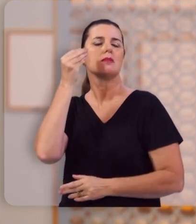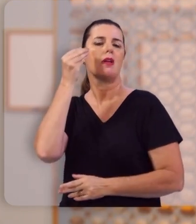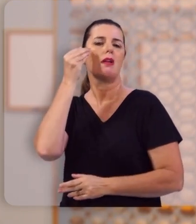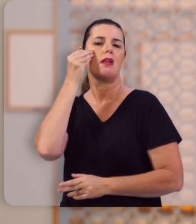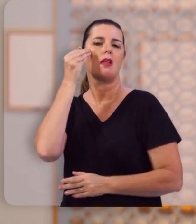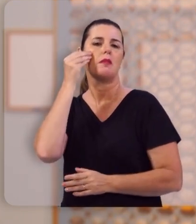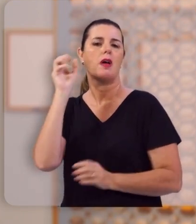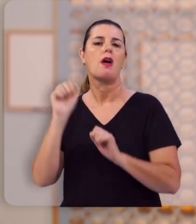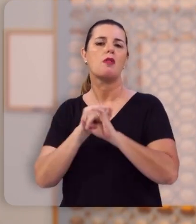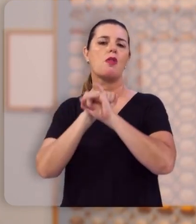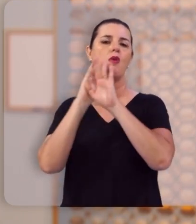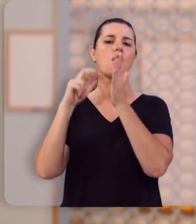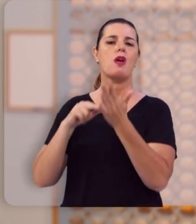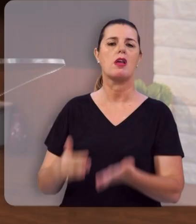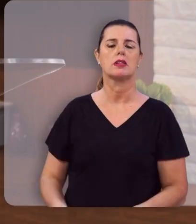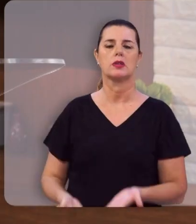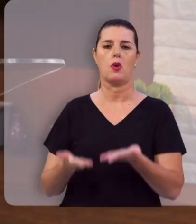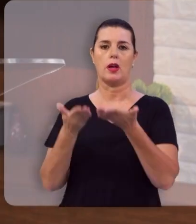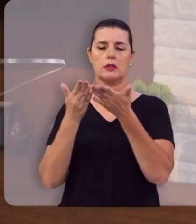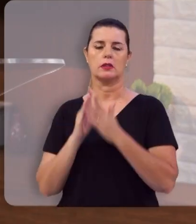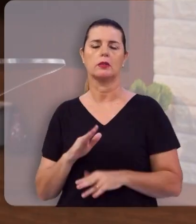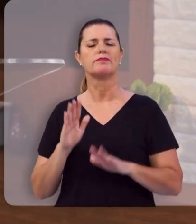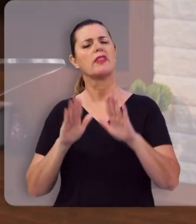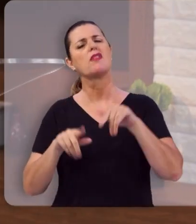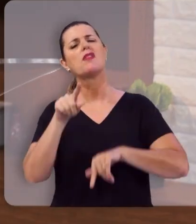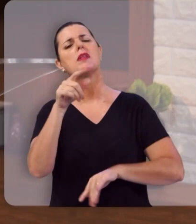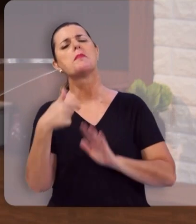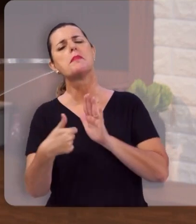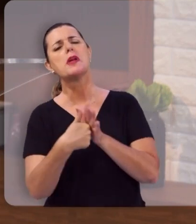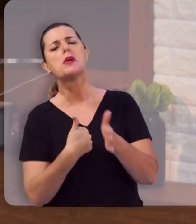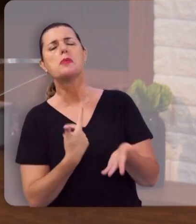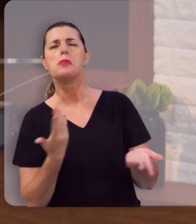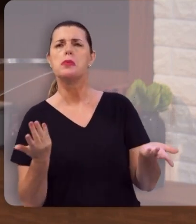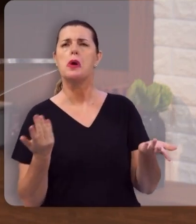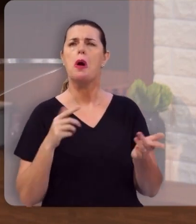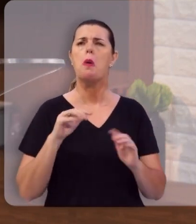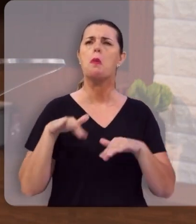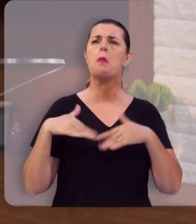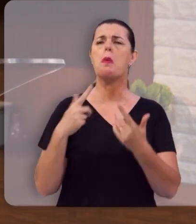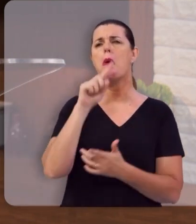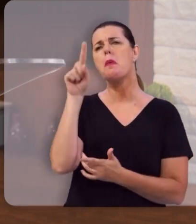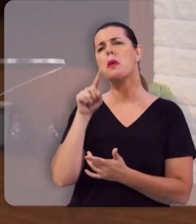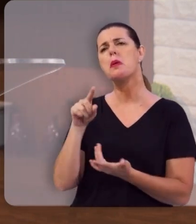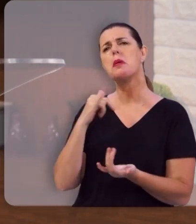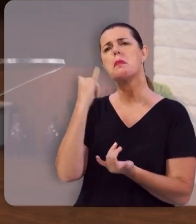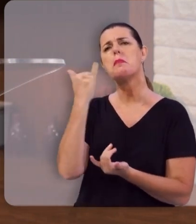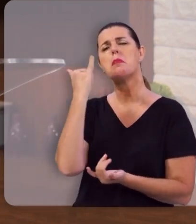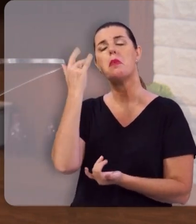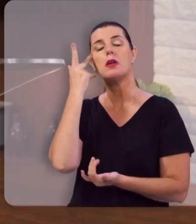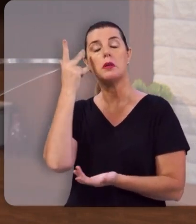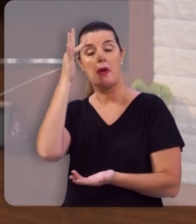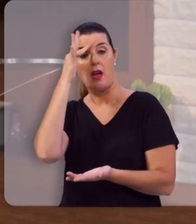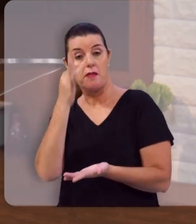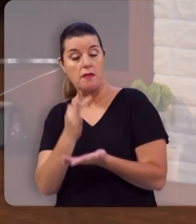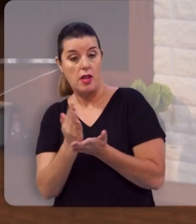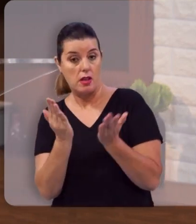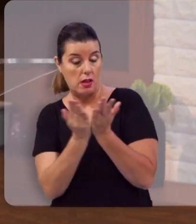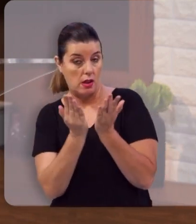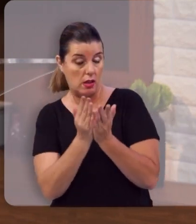gloriosa ressurreição. Talvez você pergunte, mas qual a importância desta doutrina para a fé cristã?